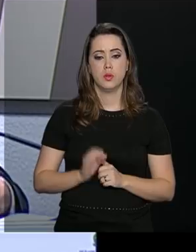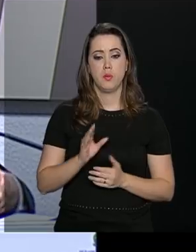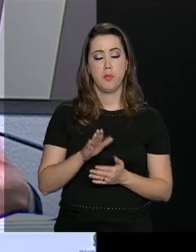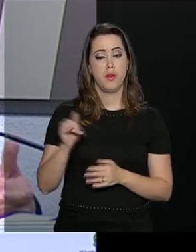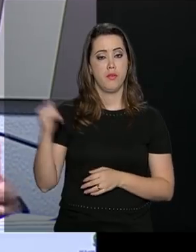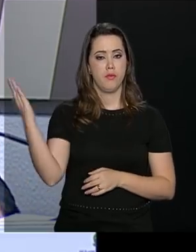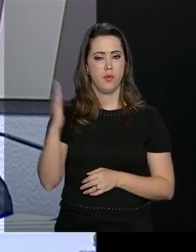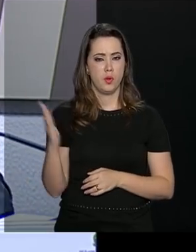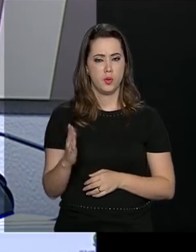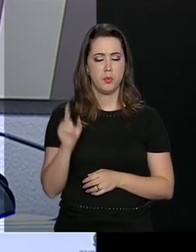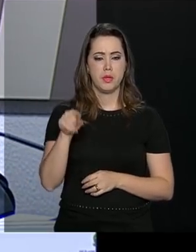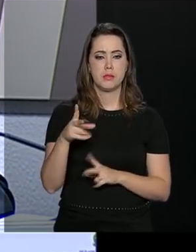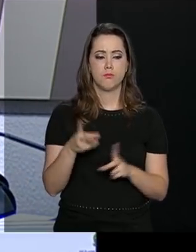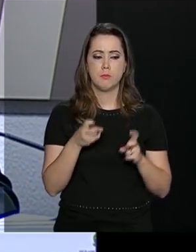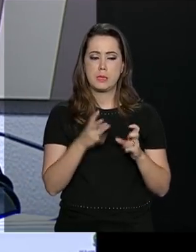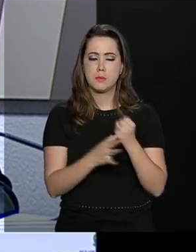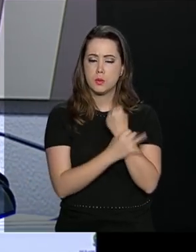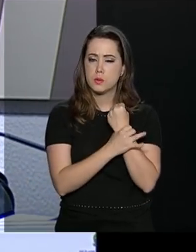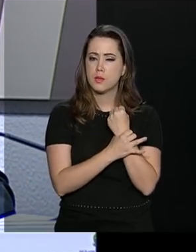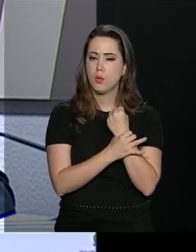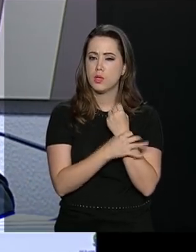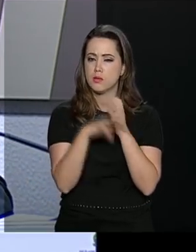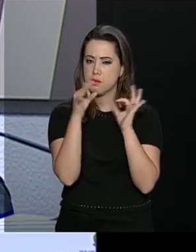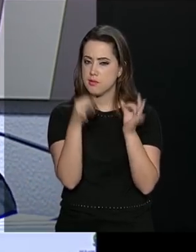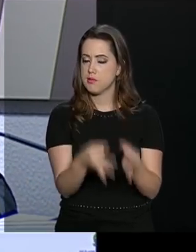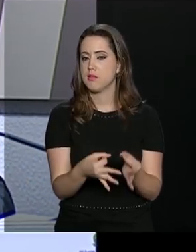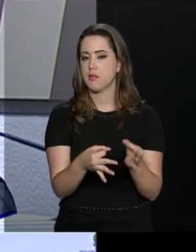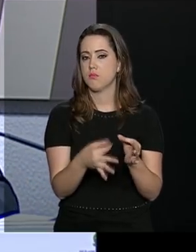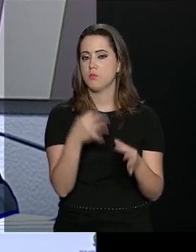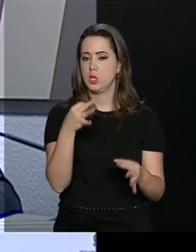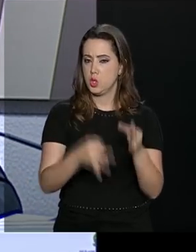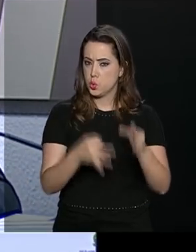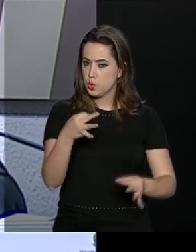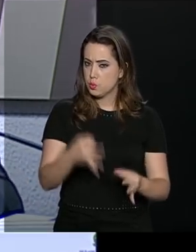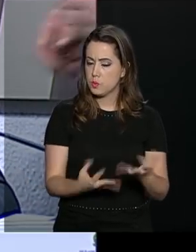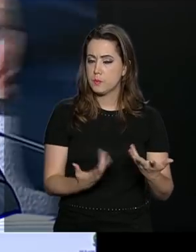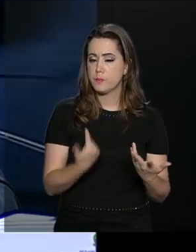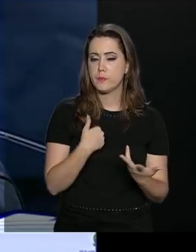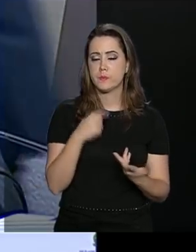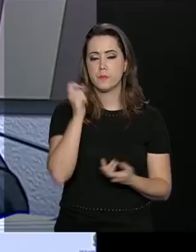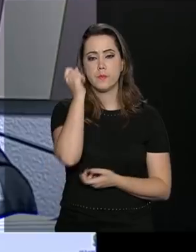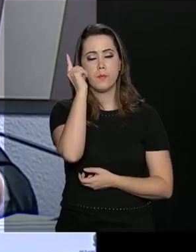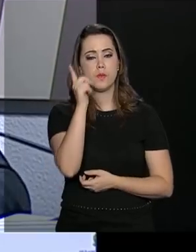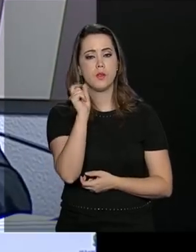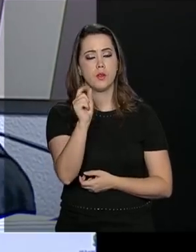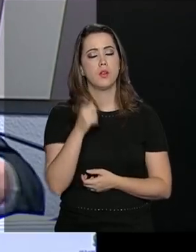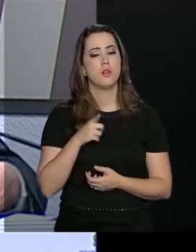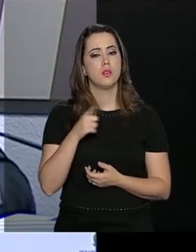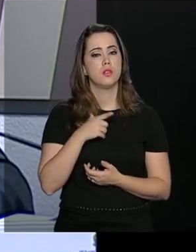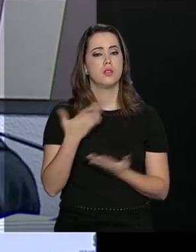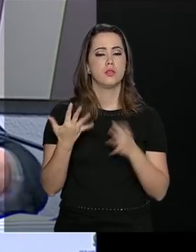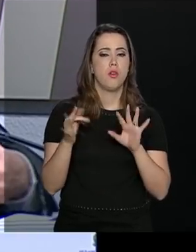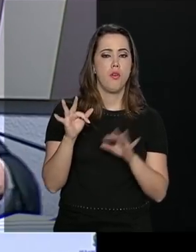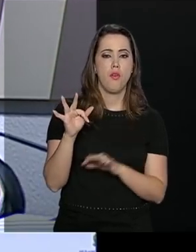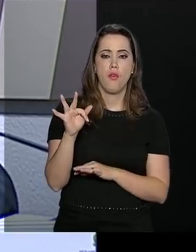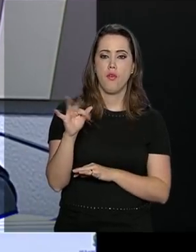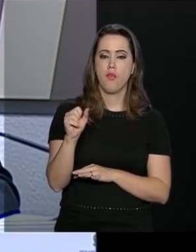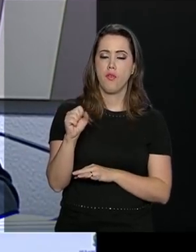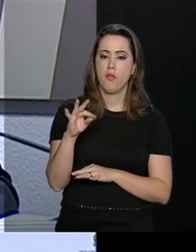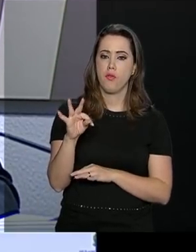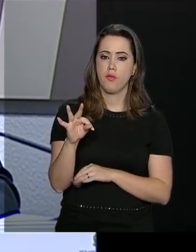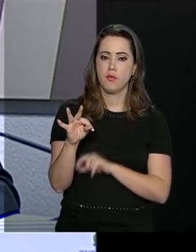estrangeiro, ter uma percepção de segurança jurídica. Então, a ideia seria ter um fast-track em termos de